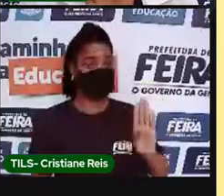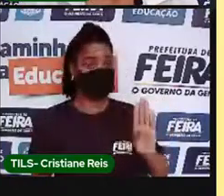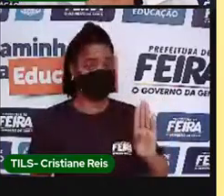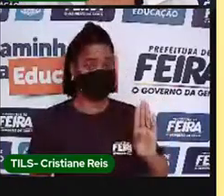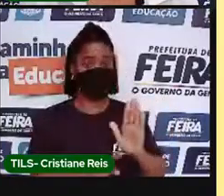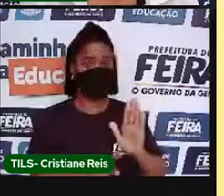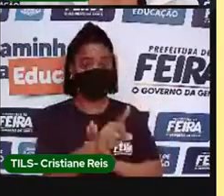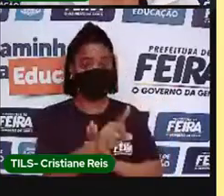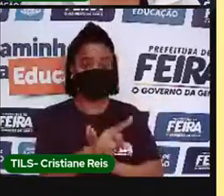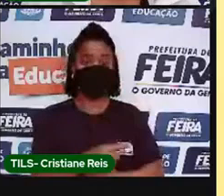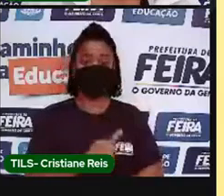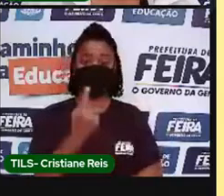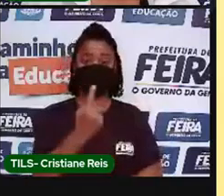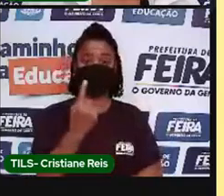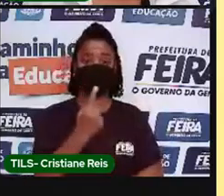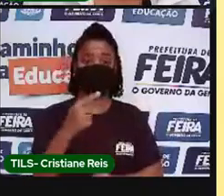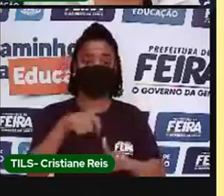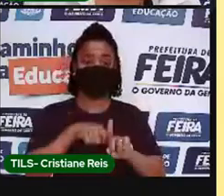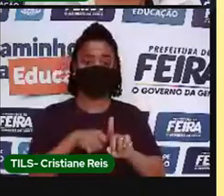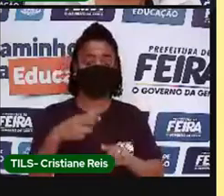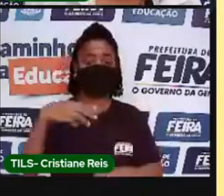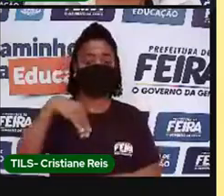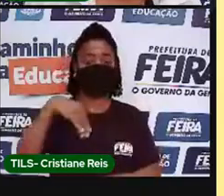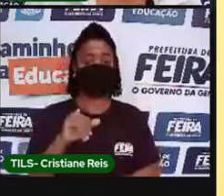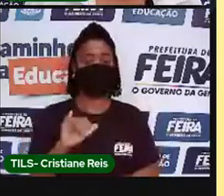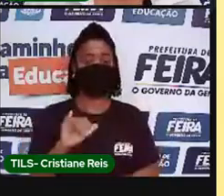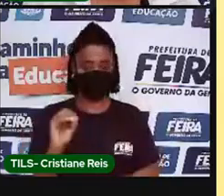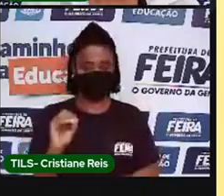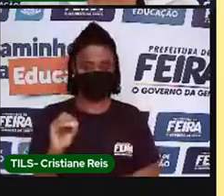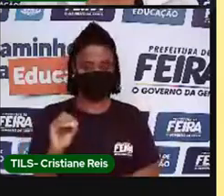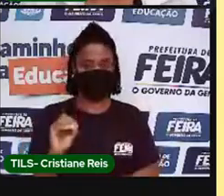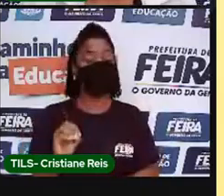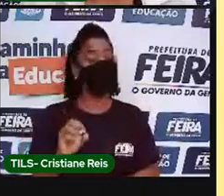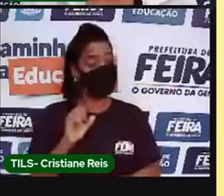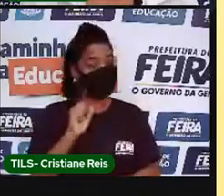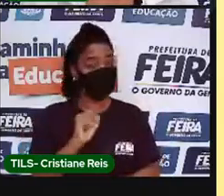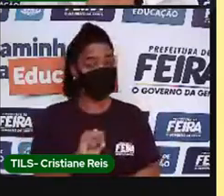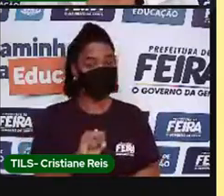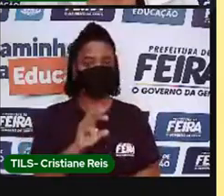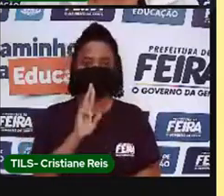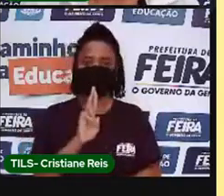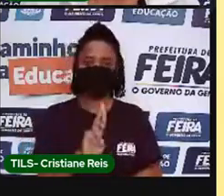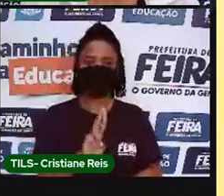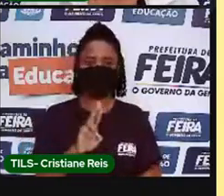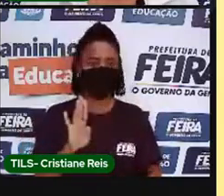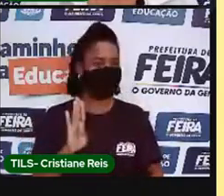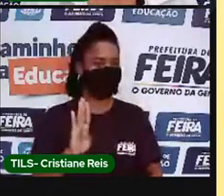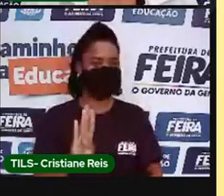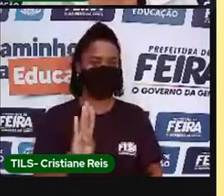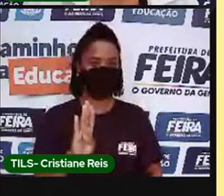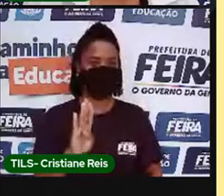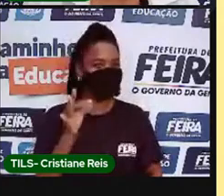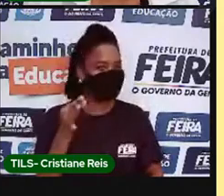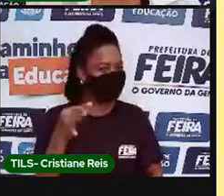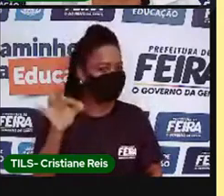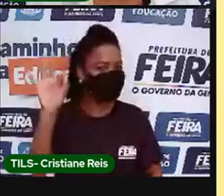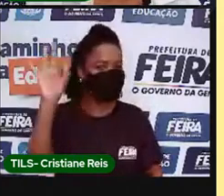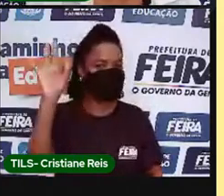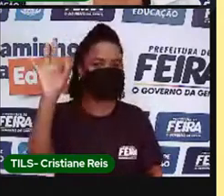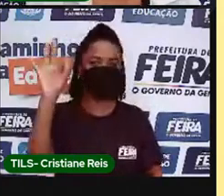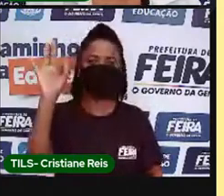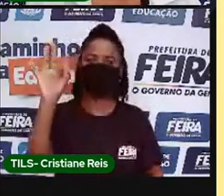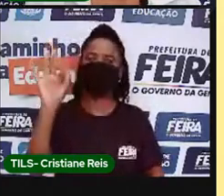Se você respondeu a alternativa B, você então acertou mais uma pergunta do nosso quiz.